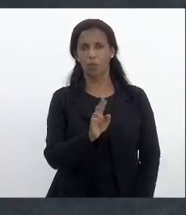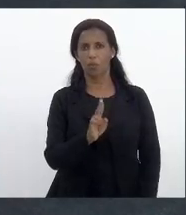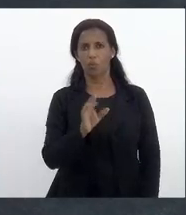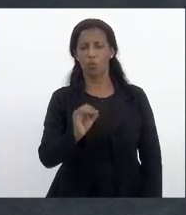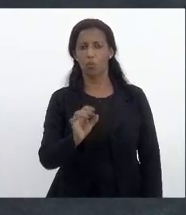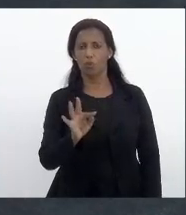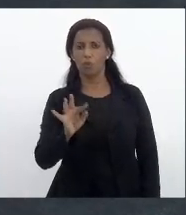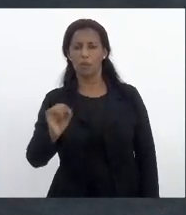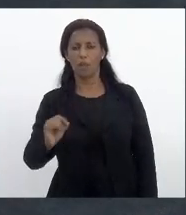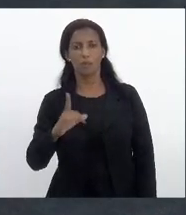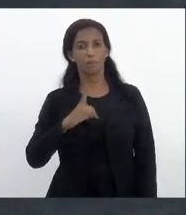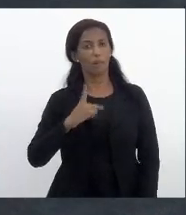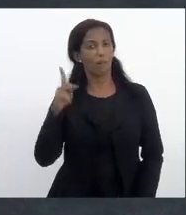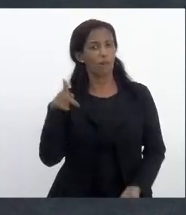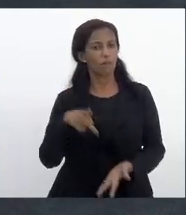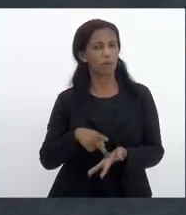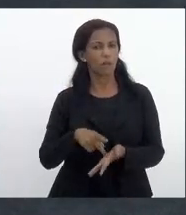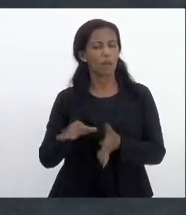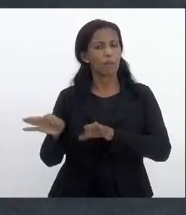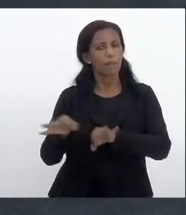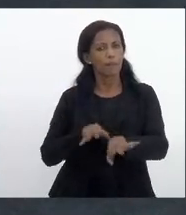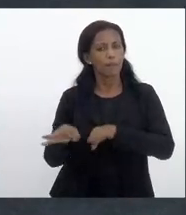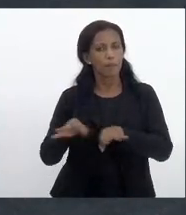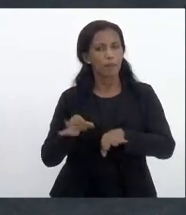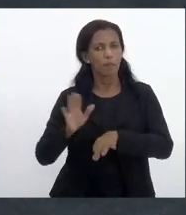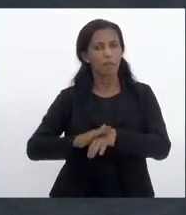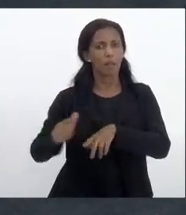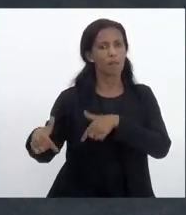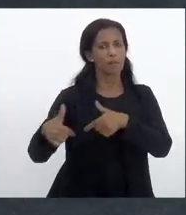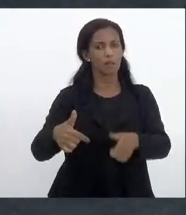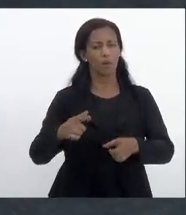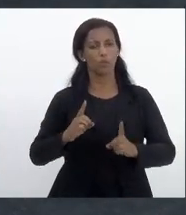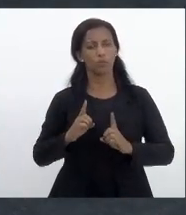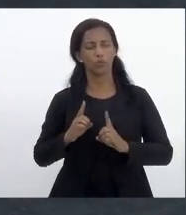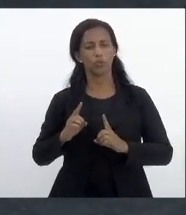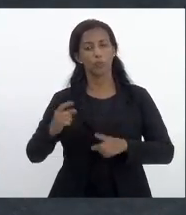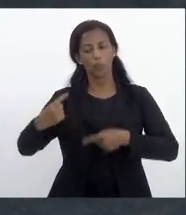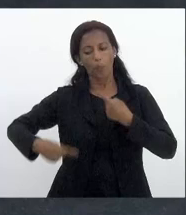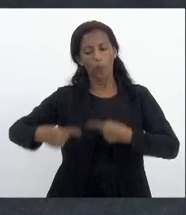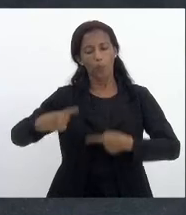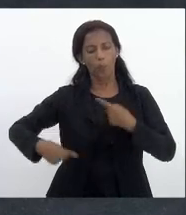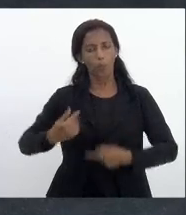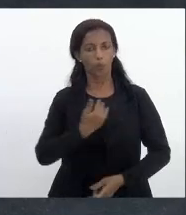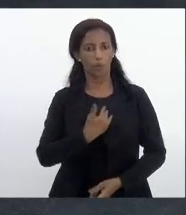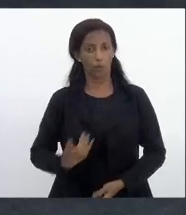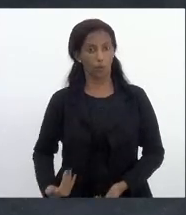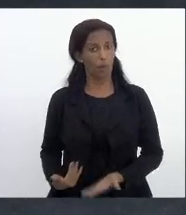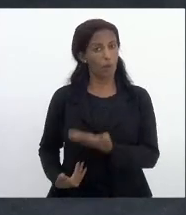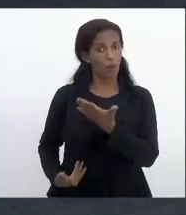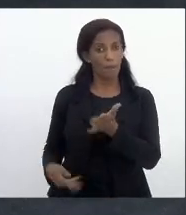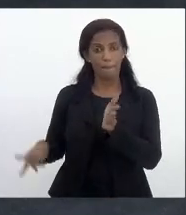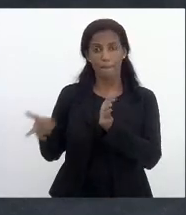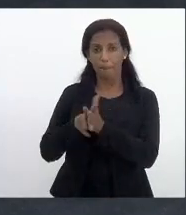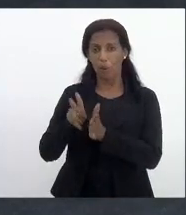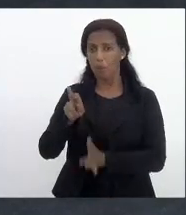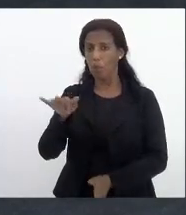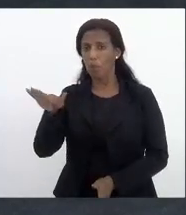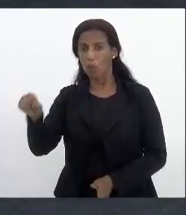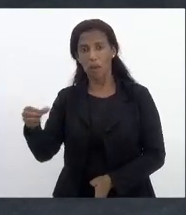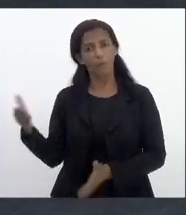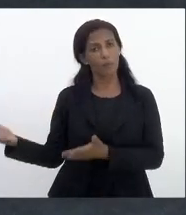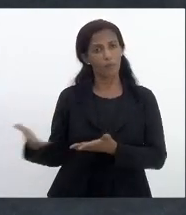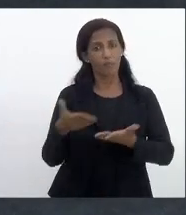para que a gente tenha de fato planejamento na execução das políticas públicas foi dado pelo reitor da própria UENF para a gente aqui